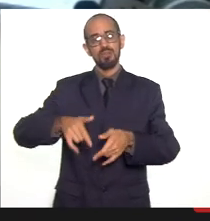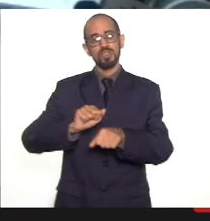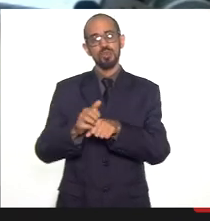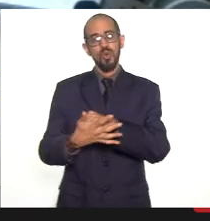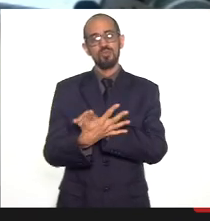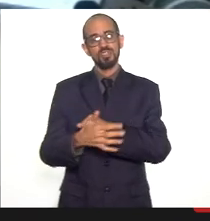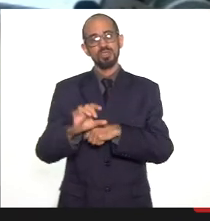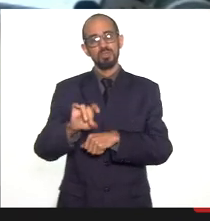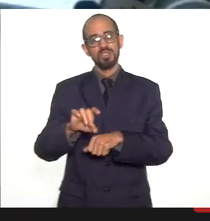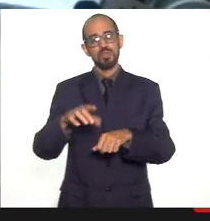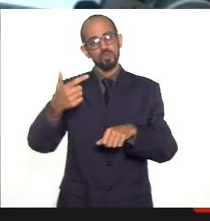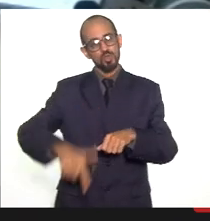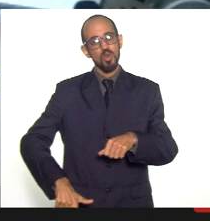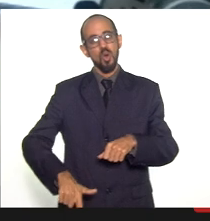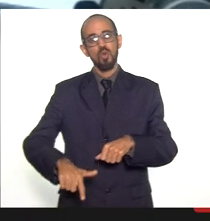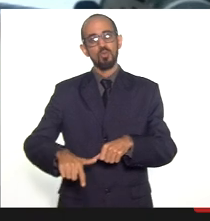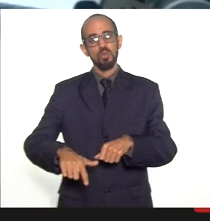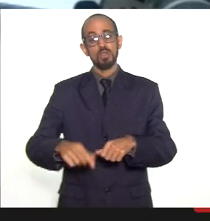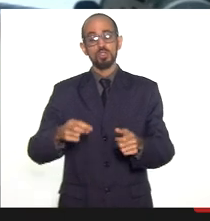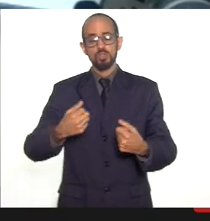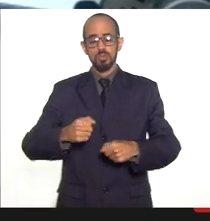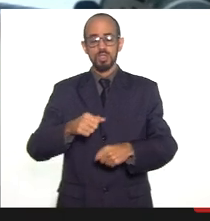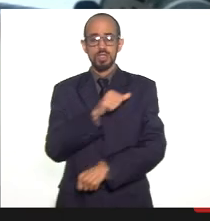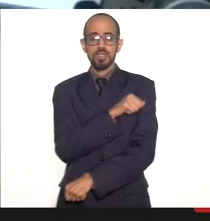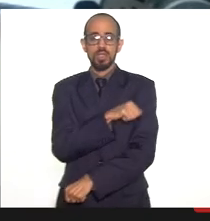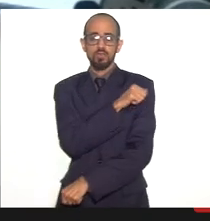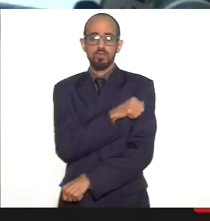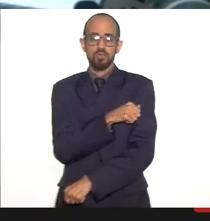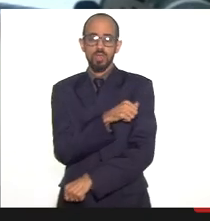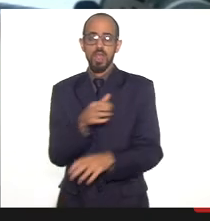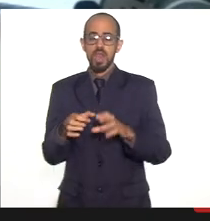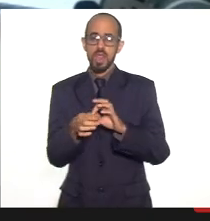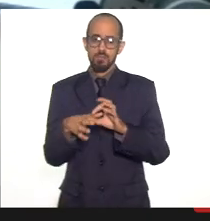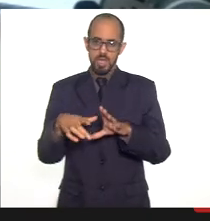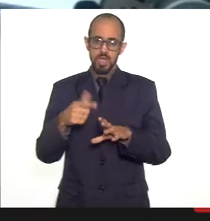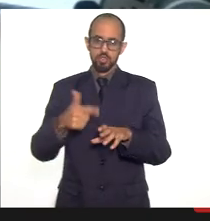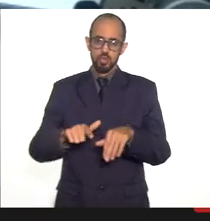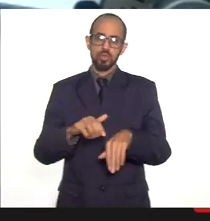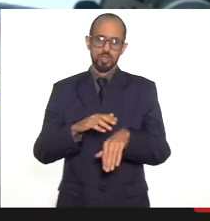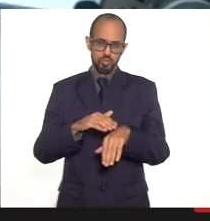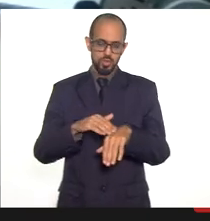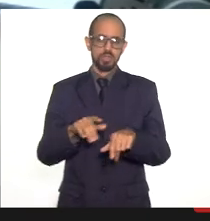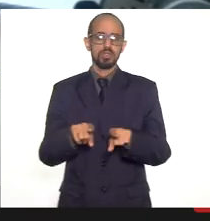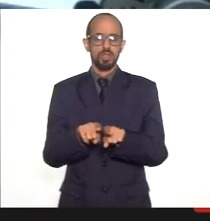começar a liberar leitos de enfermaria para internação de outras patologias.